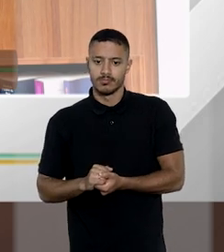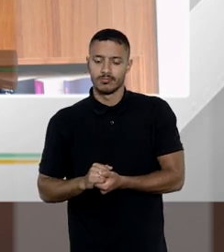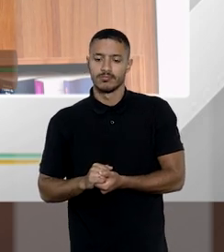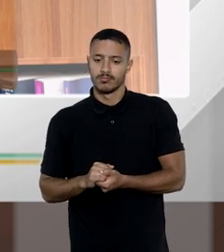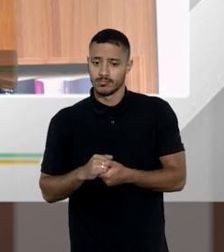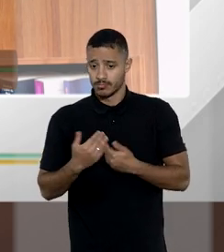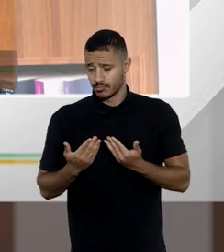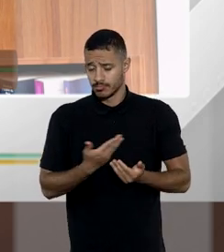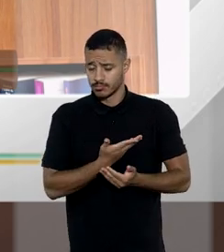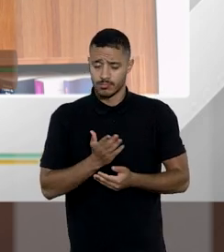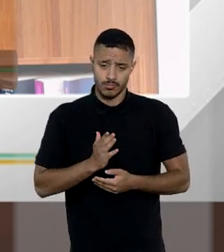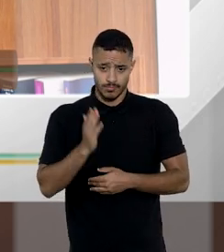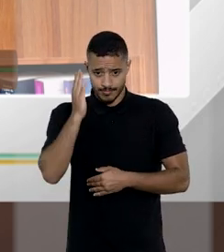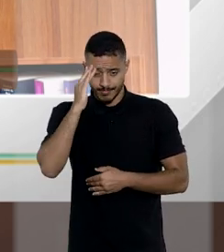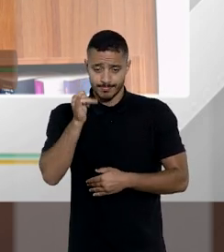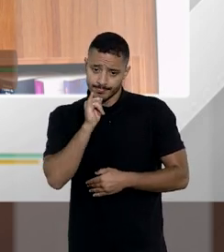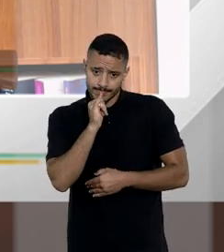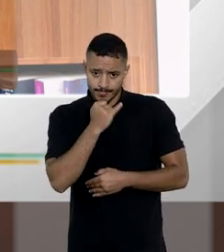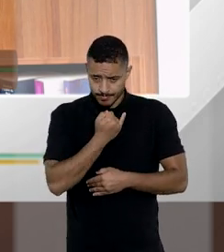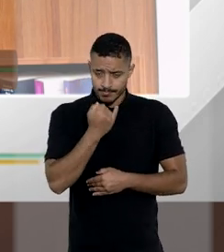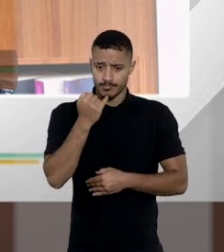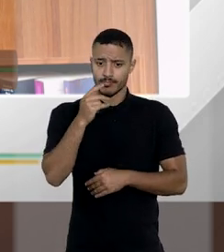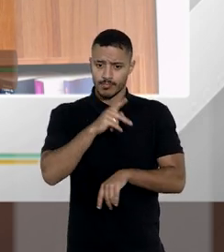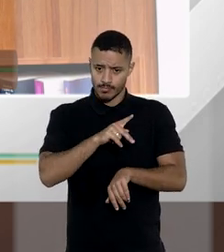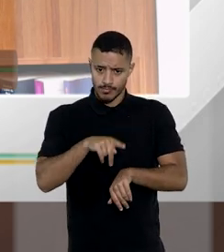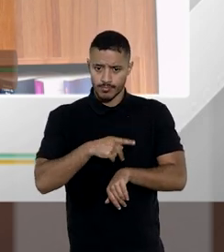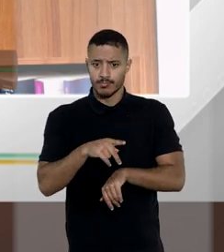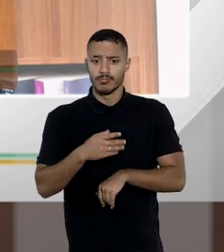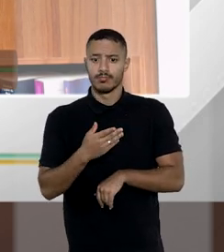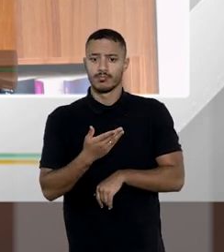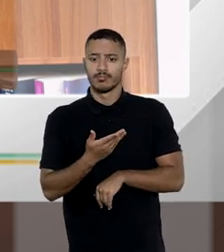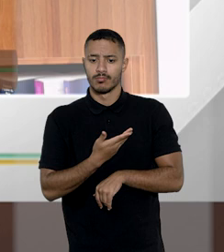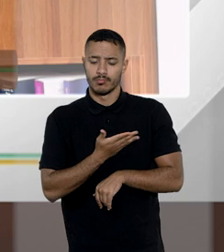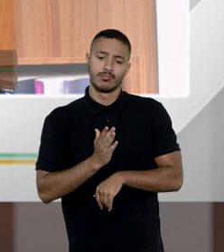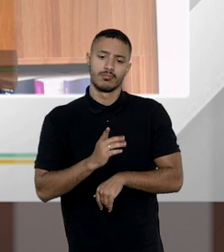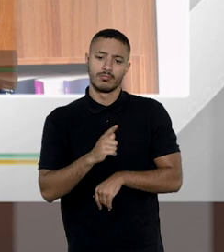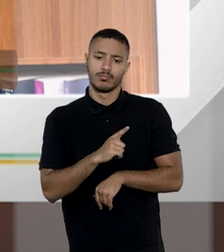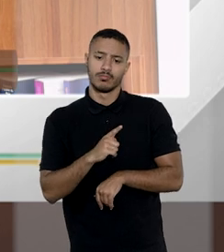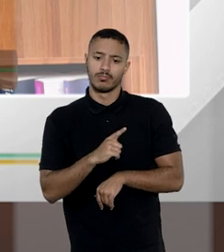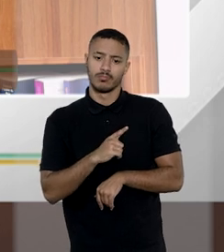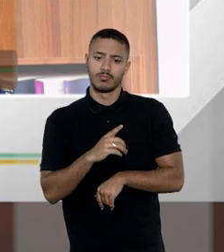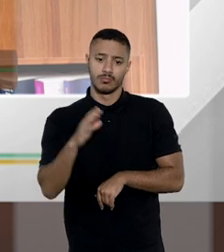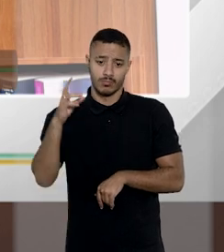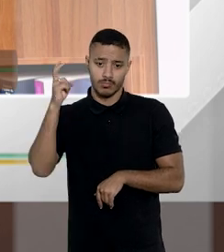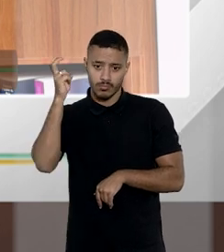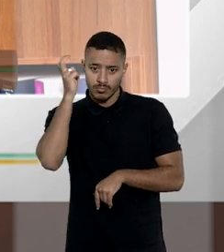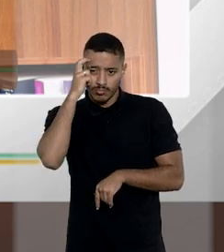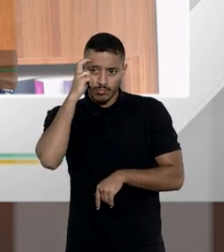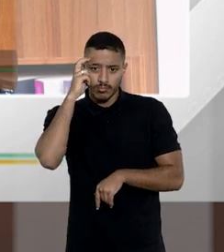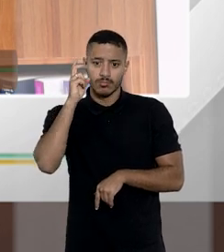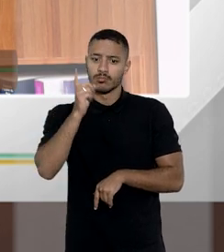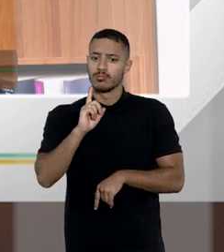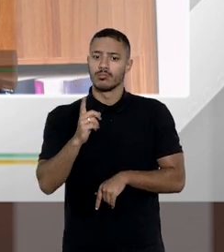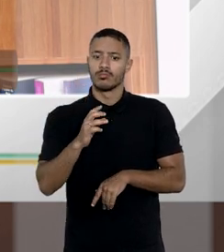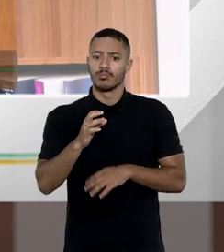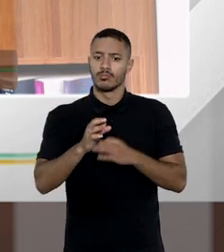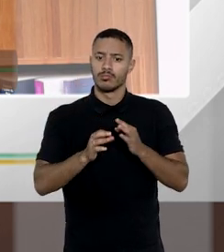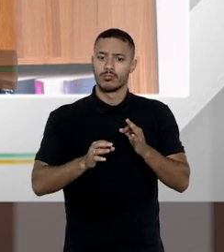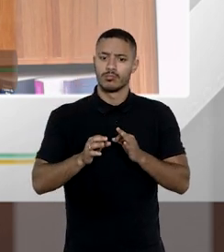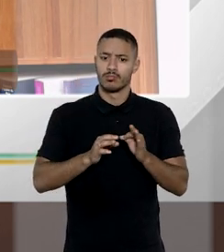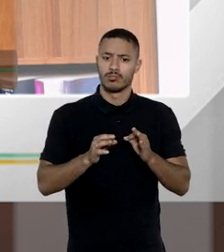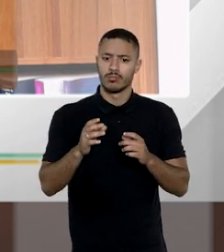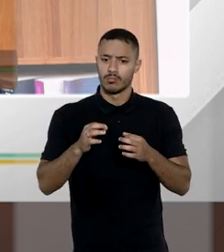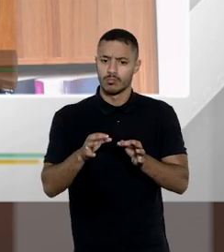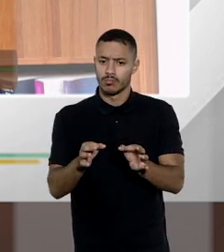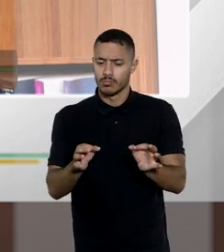e a gente sabe que infelizmente no país a gente tem uma tradição uma cultura de não regularização